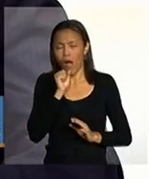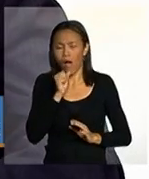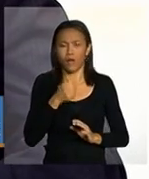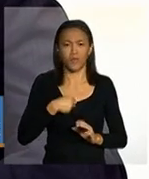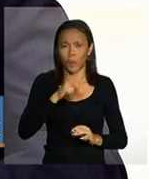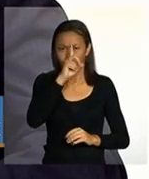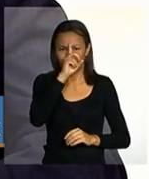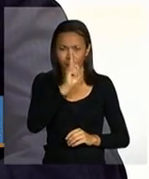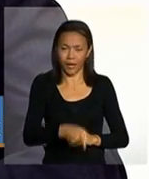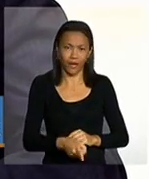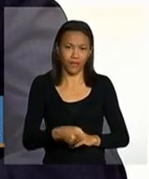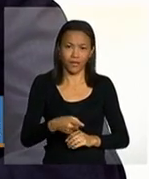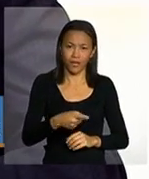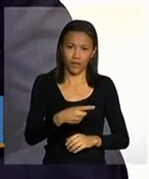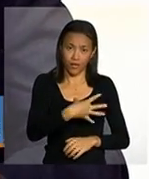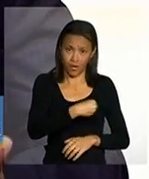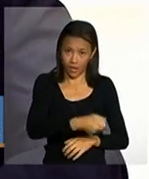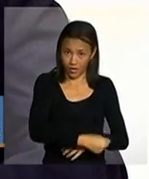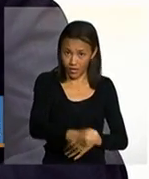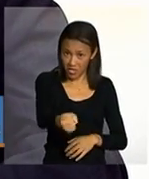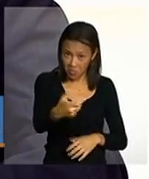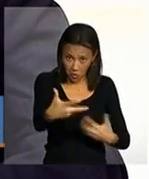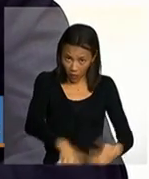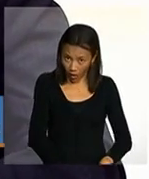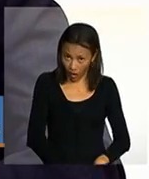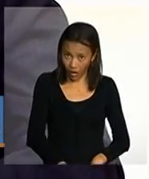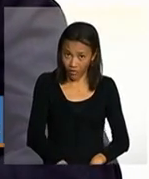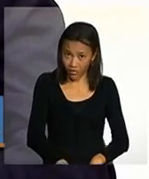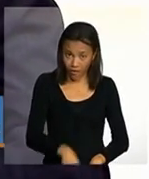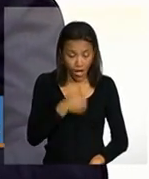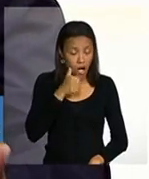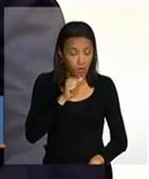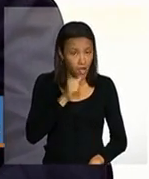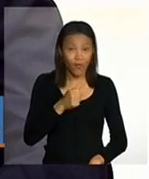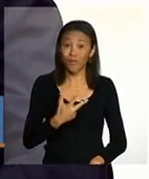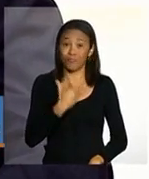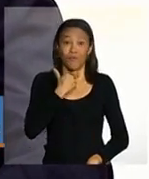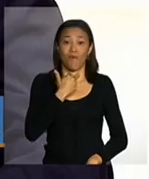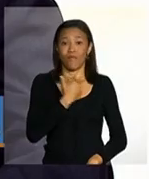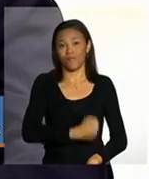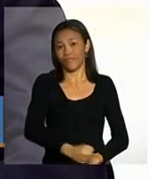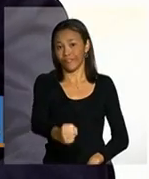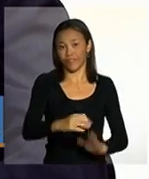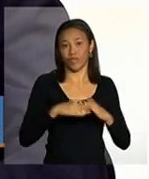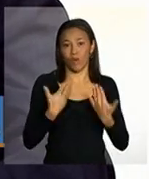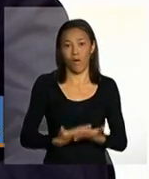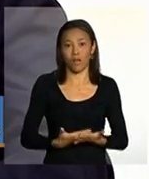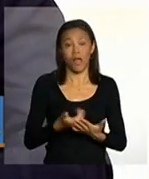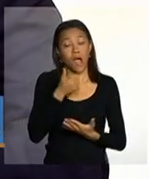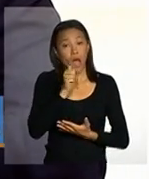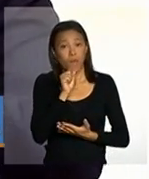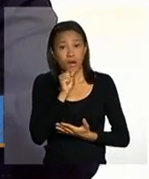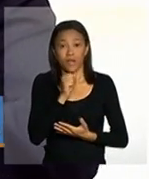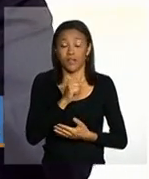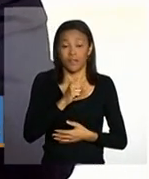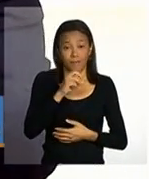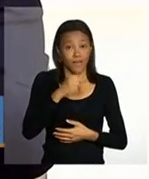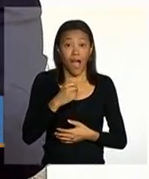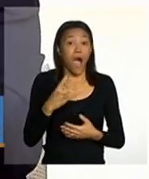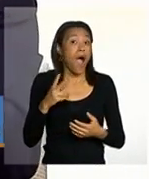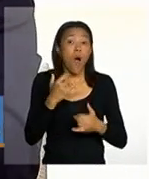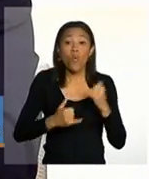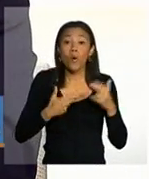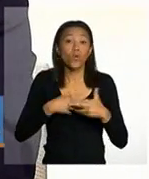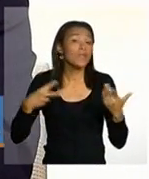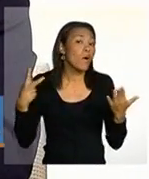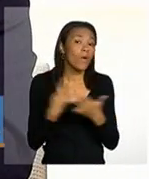manda a criança para a escola porque não quer. ela não manda porque não pode. Ela não manda porque está enfrentando alguma